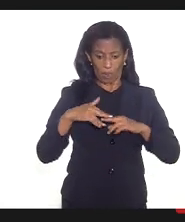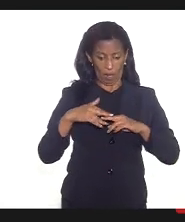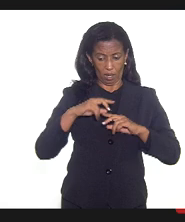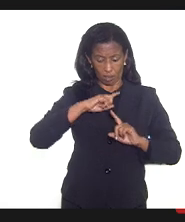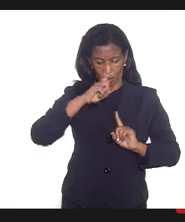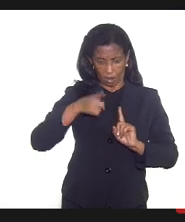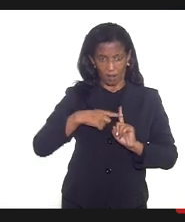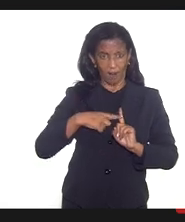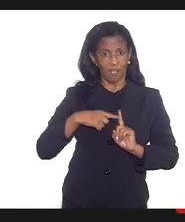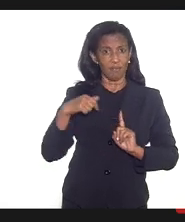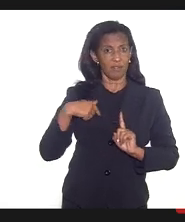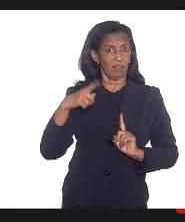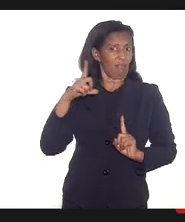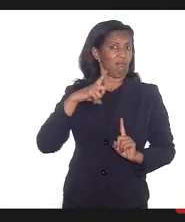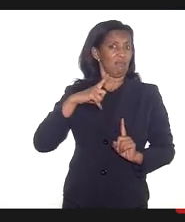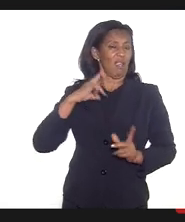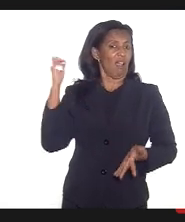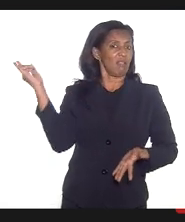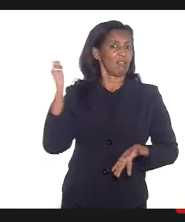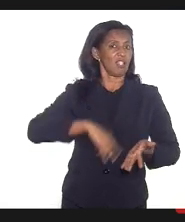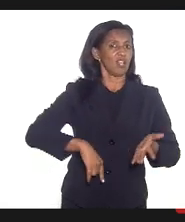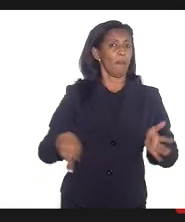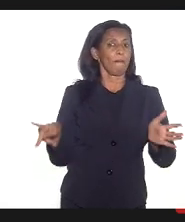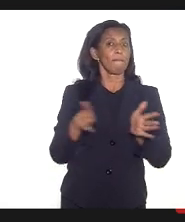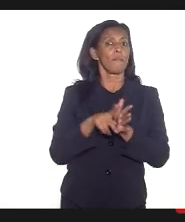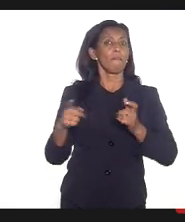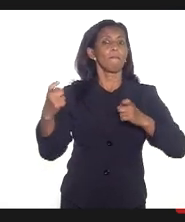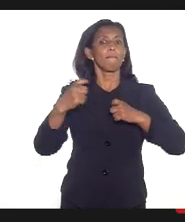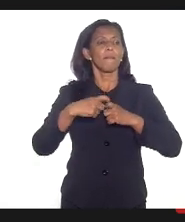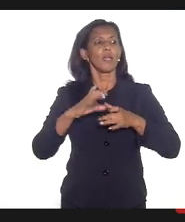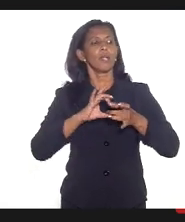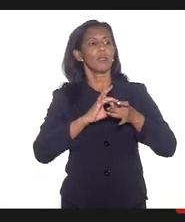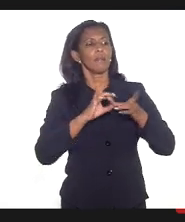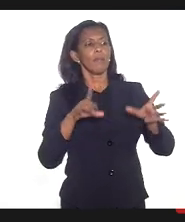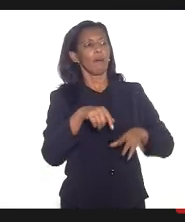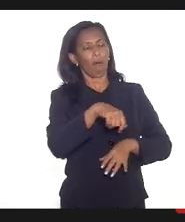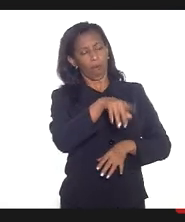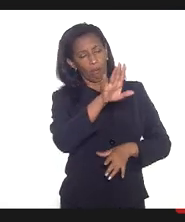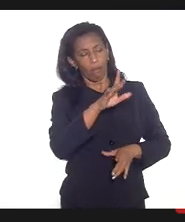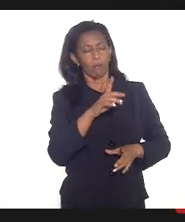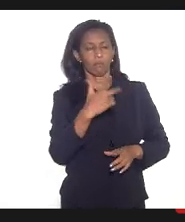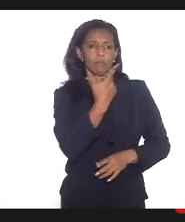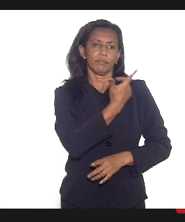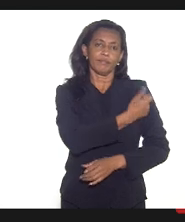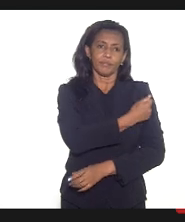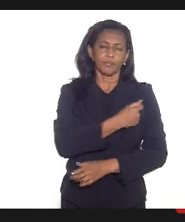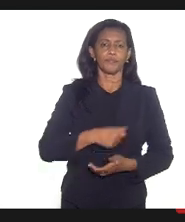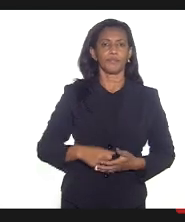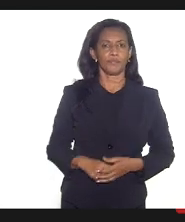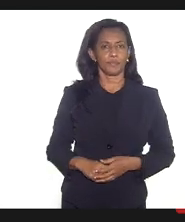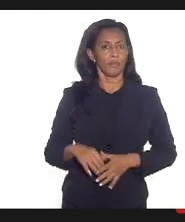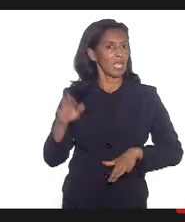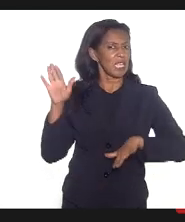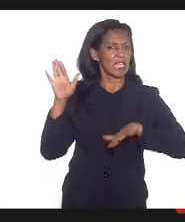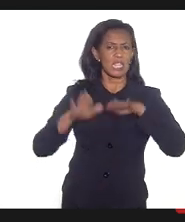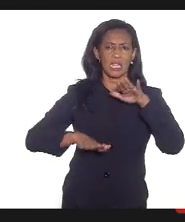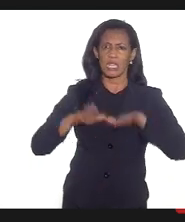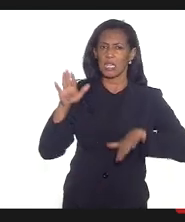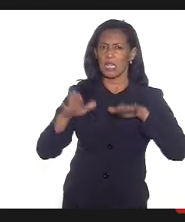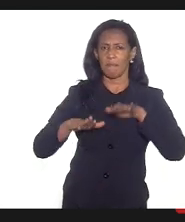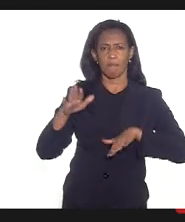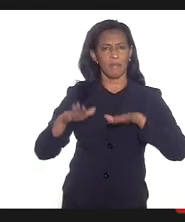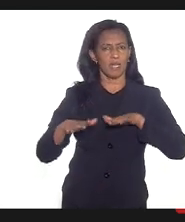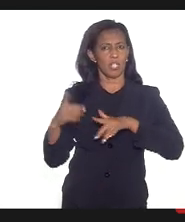existe o atestado do médico autorizando ela independente de